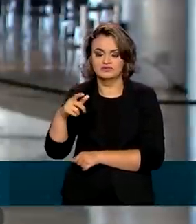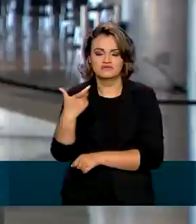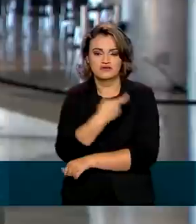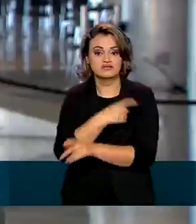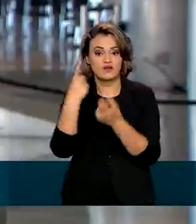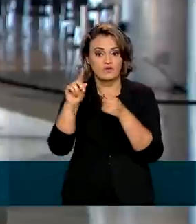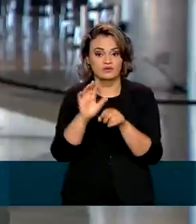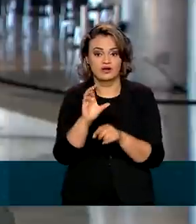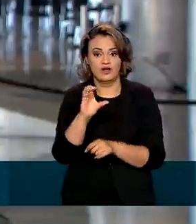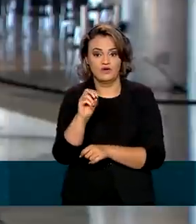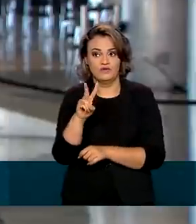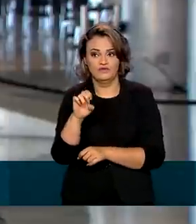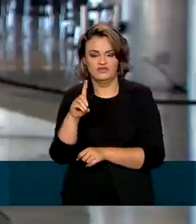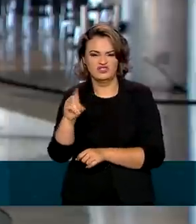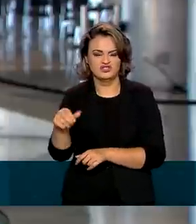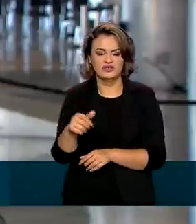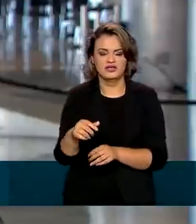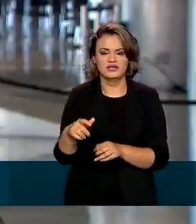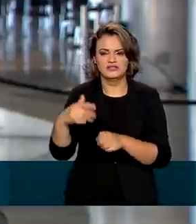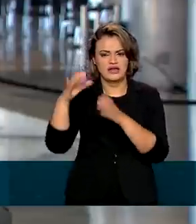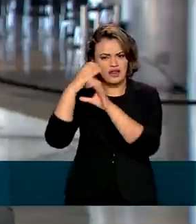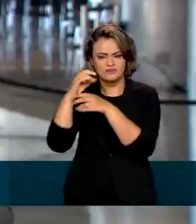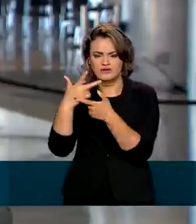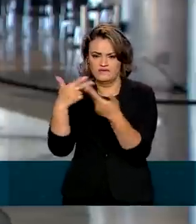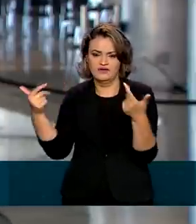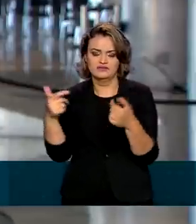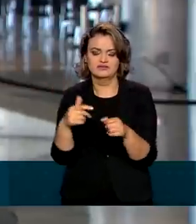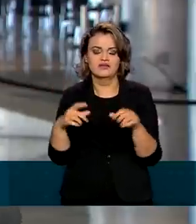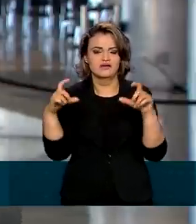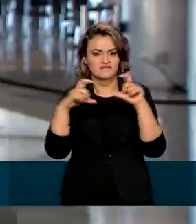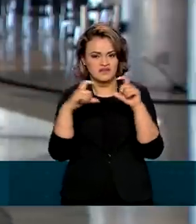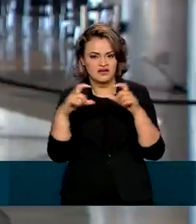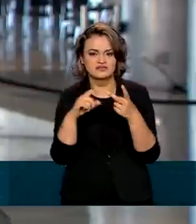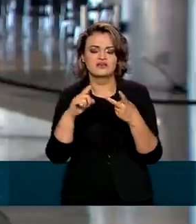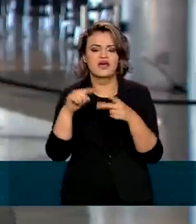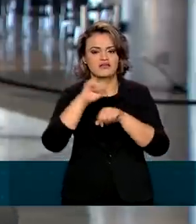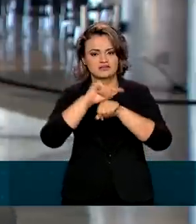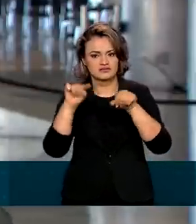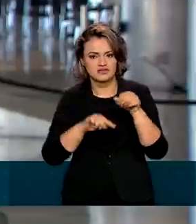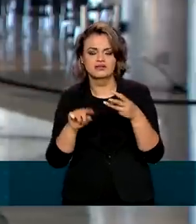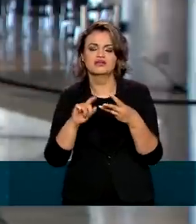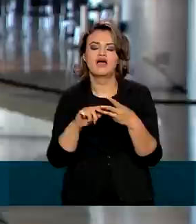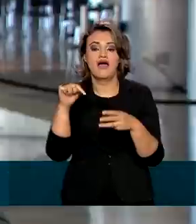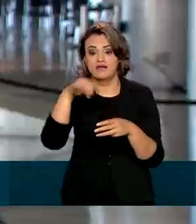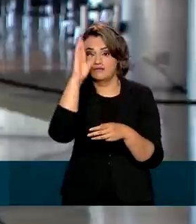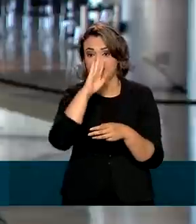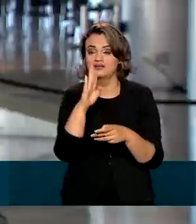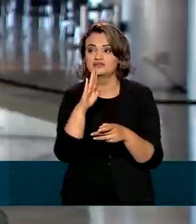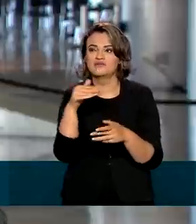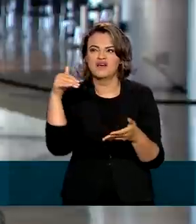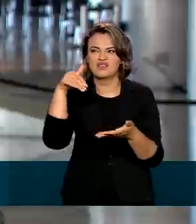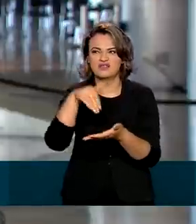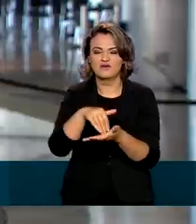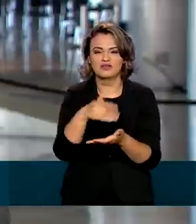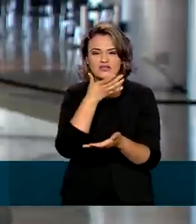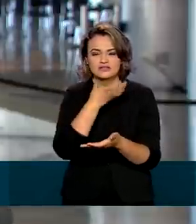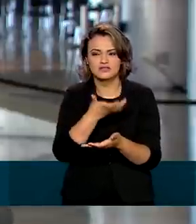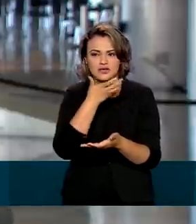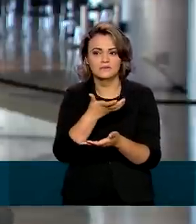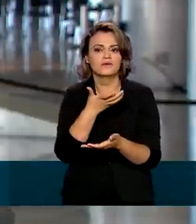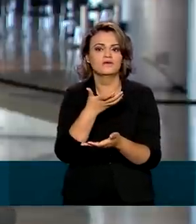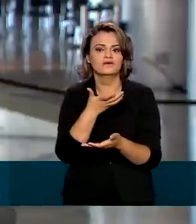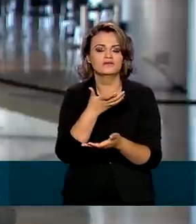Covid-19 de diferentes laboratórios, além da Pfizer e também da AstraZeneca, aqui no Brasil até o final deste ano de